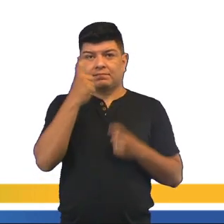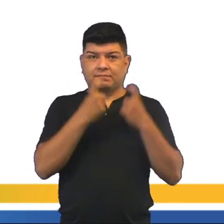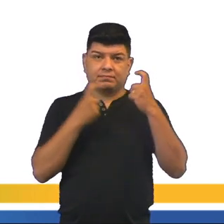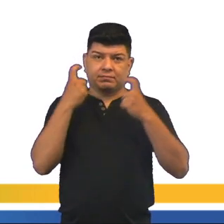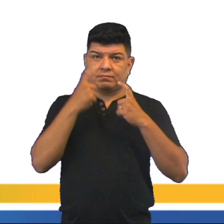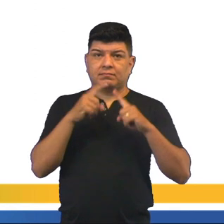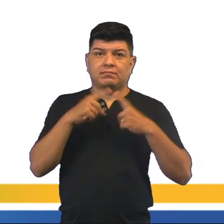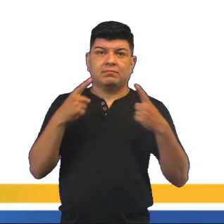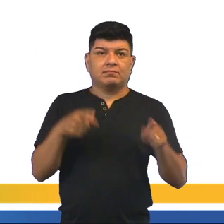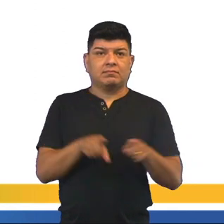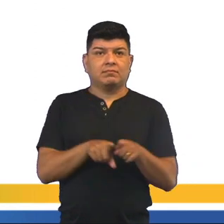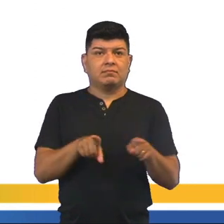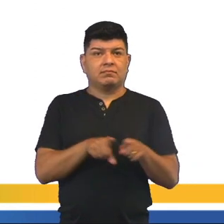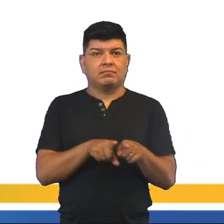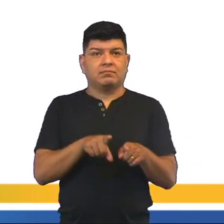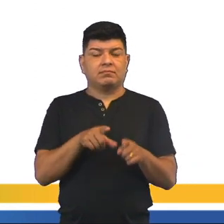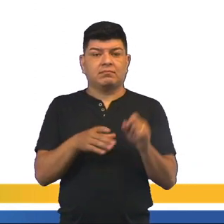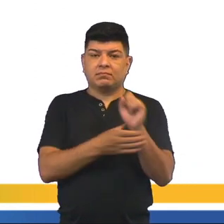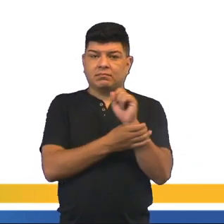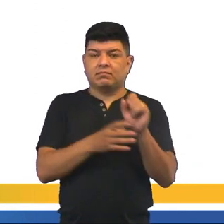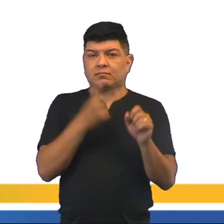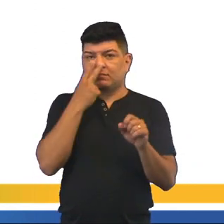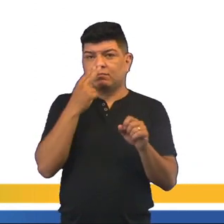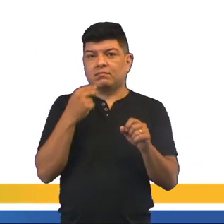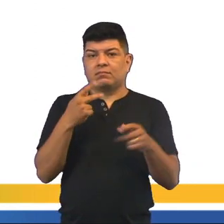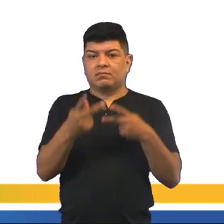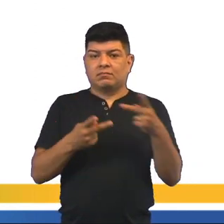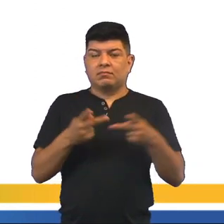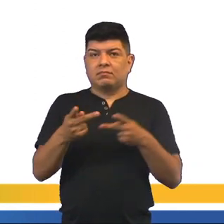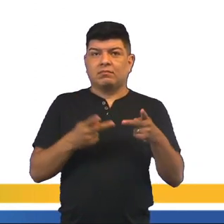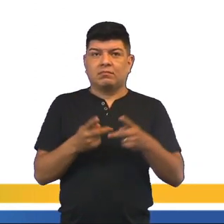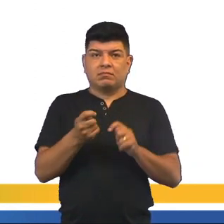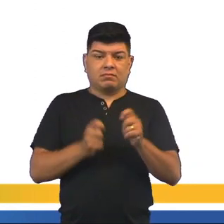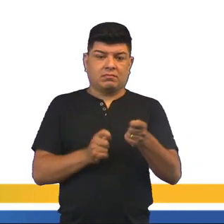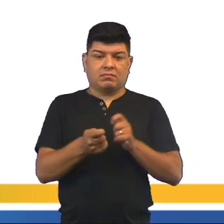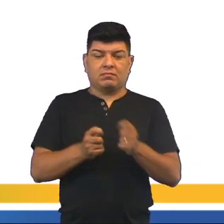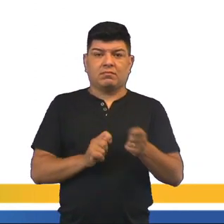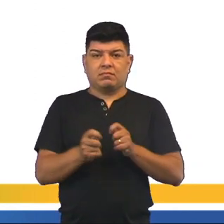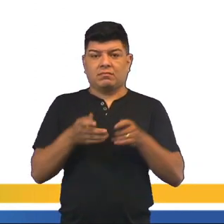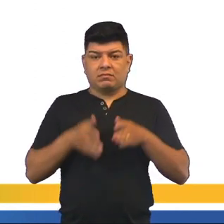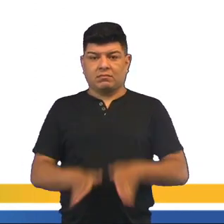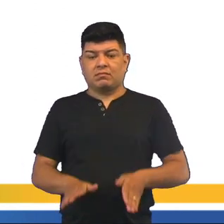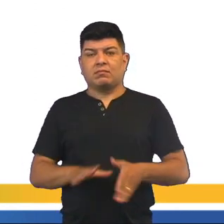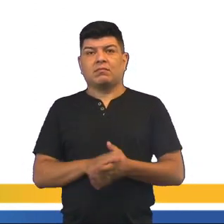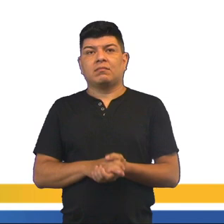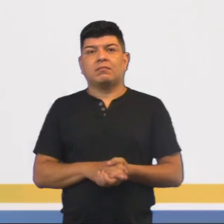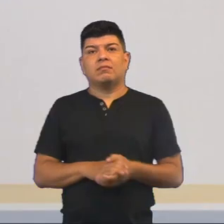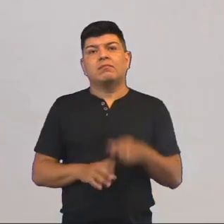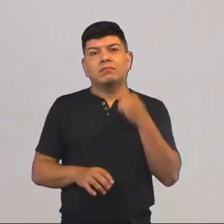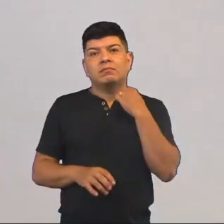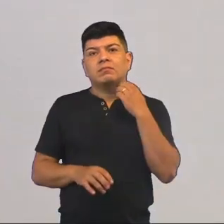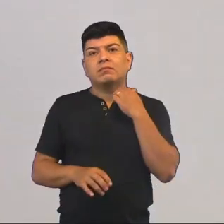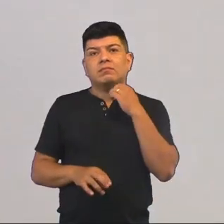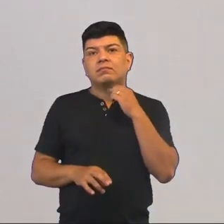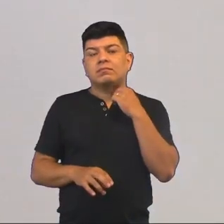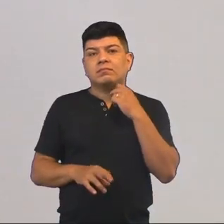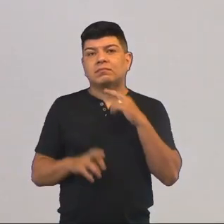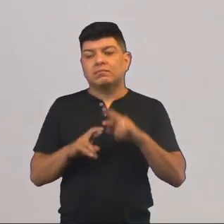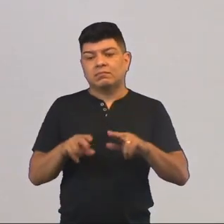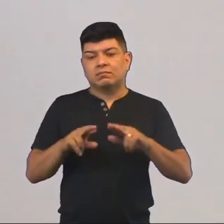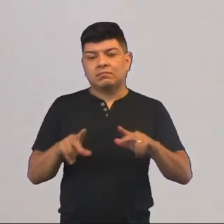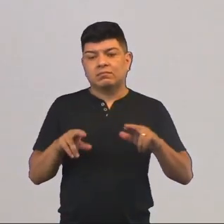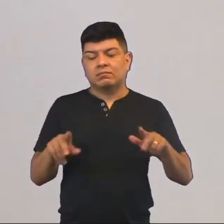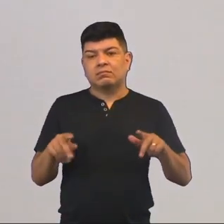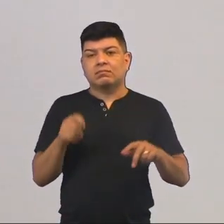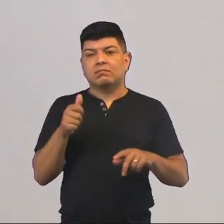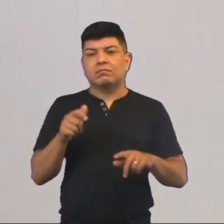preocupação. Mas como também ele defendia programas rígidos e oficiais de controle de natalidade. Diferente um pouco